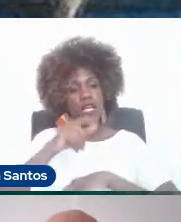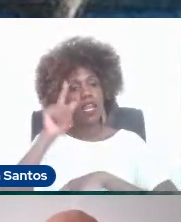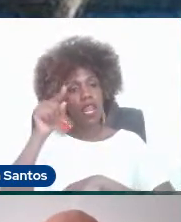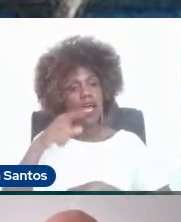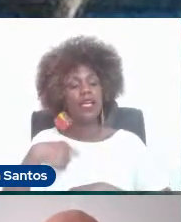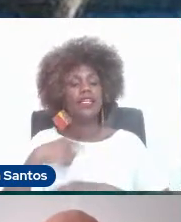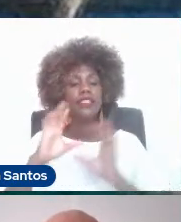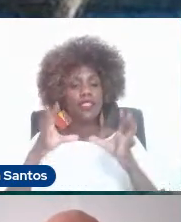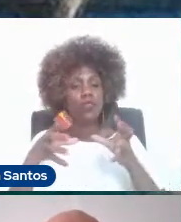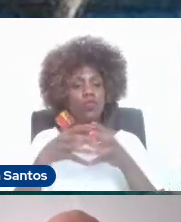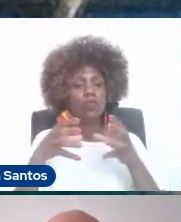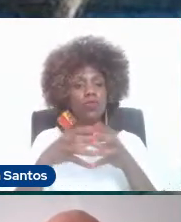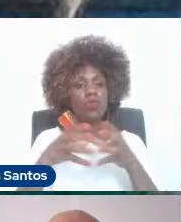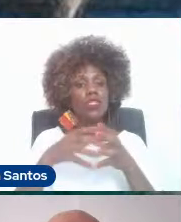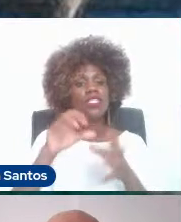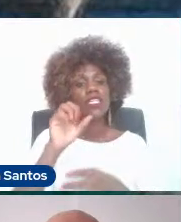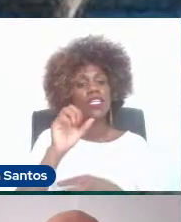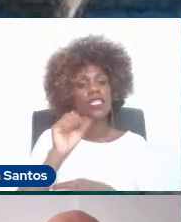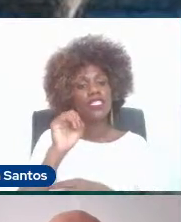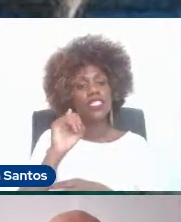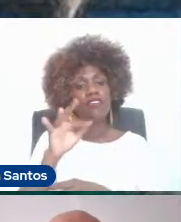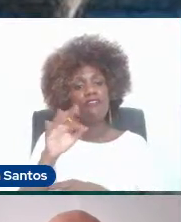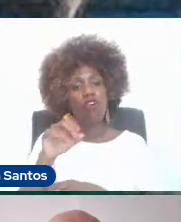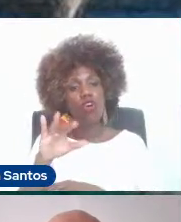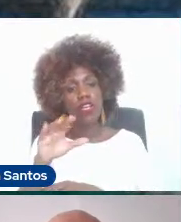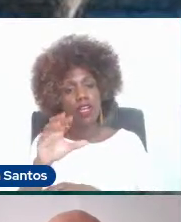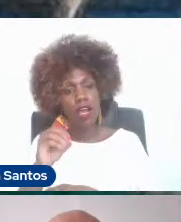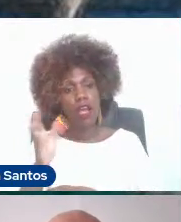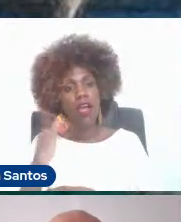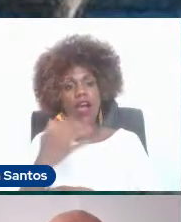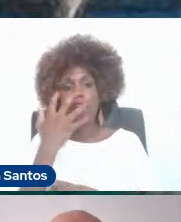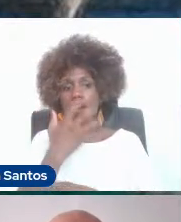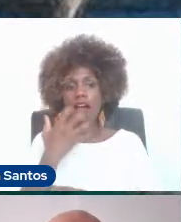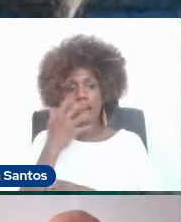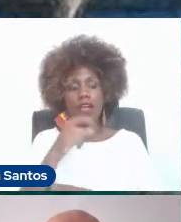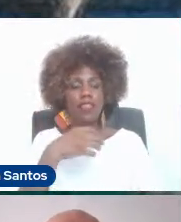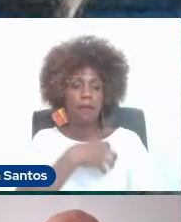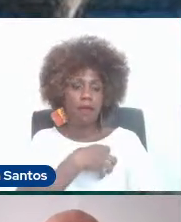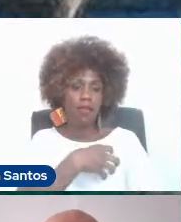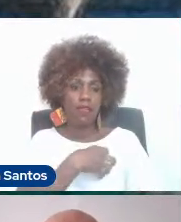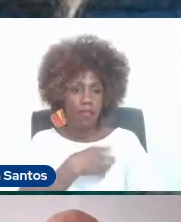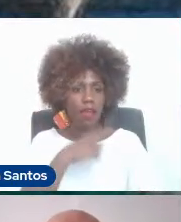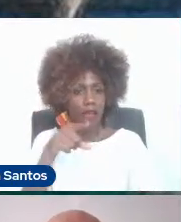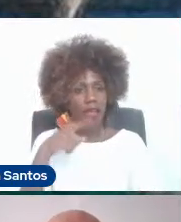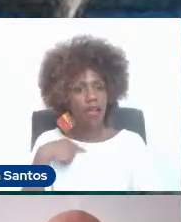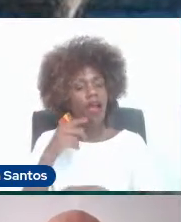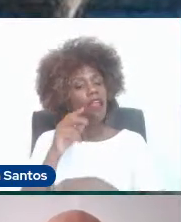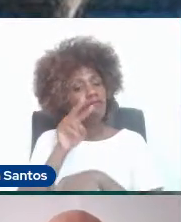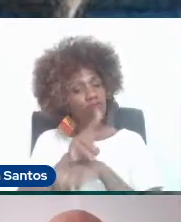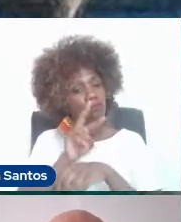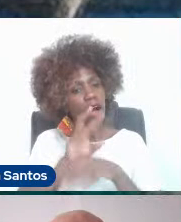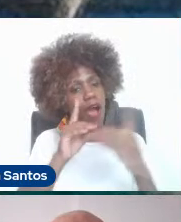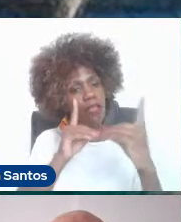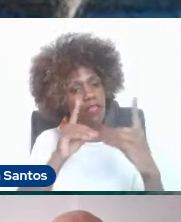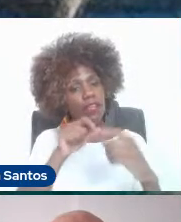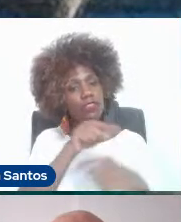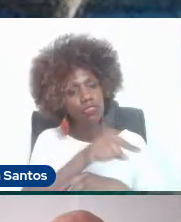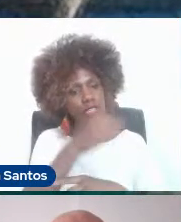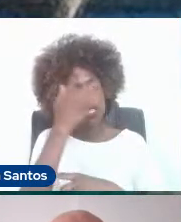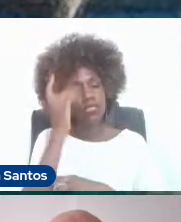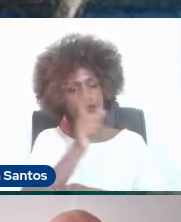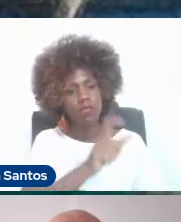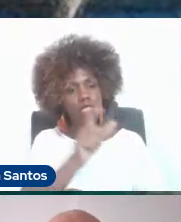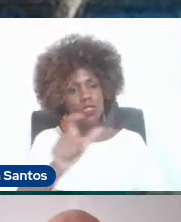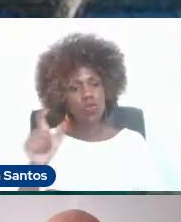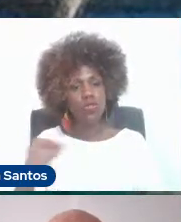alunos da Escola de Música da UFPA. Então, eu tenho trabalhado muito próximo a ela, e